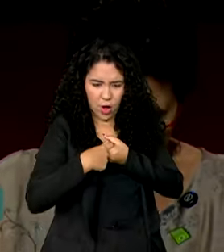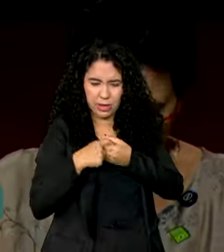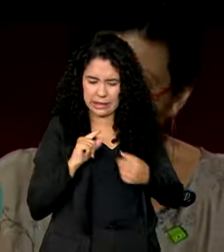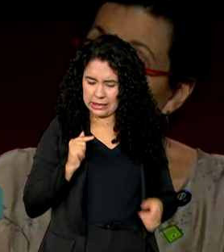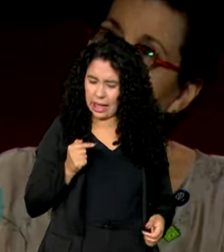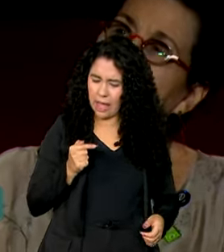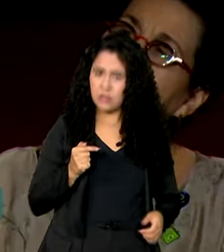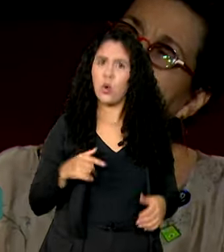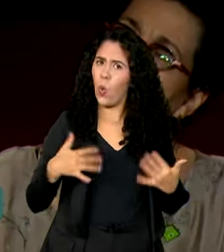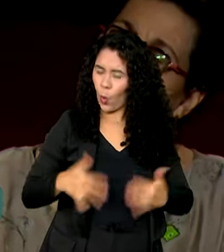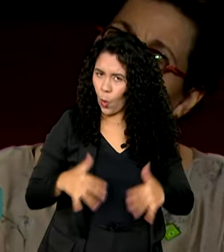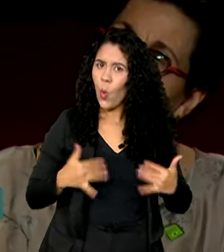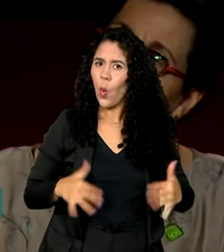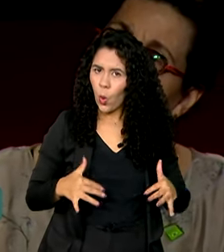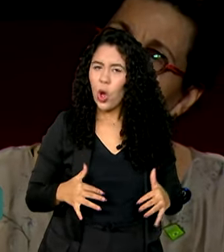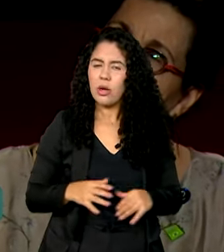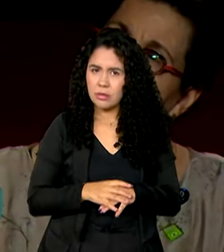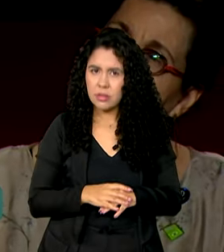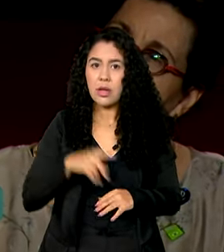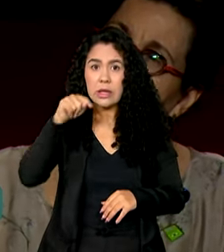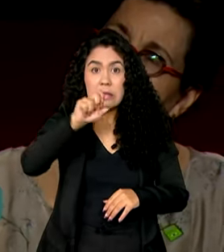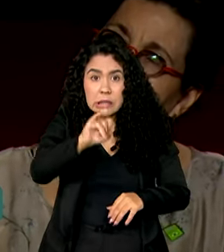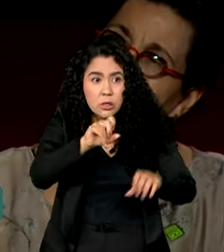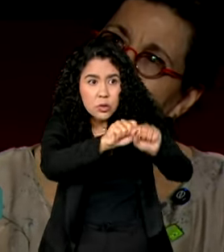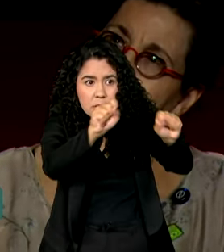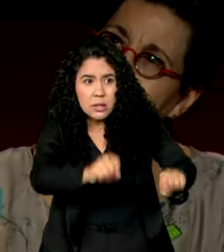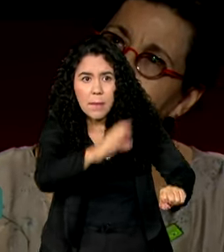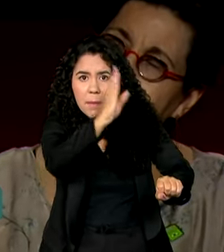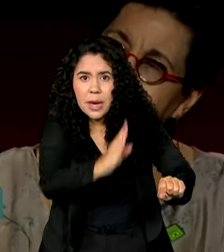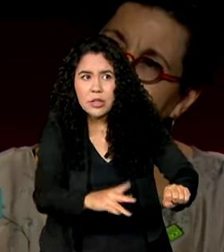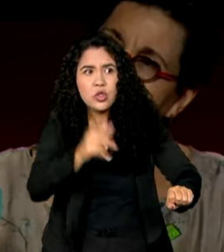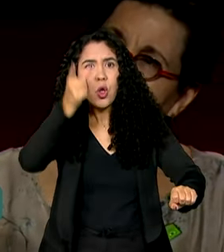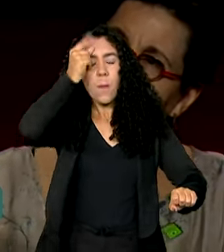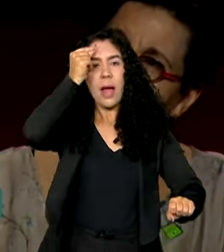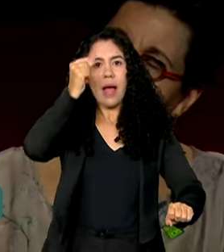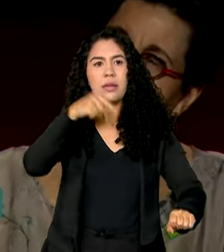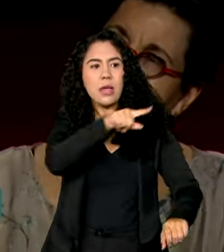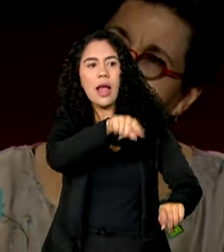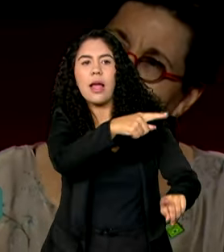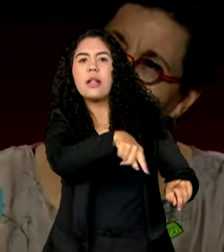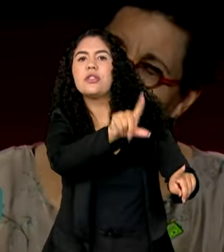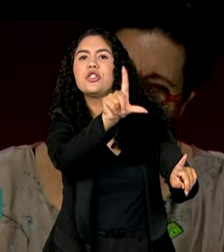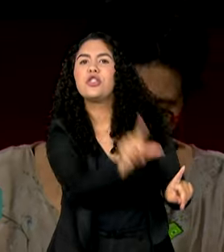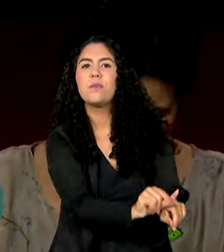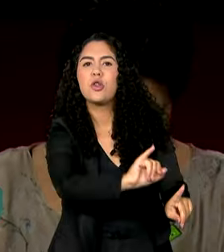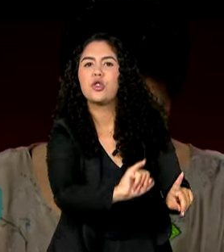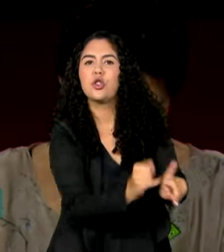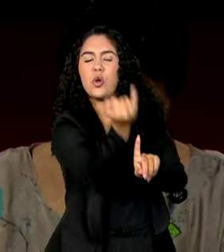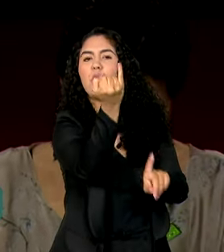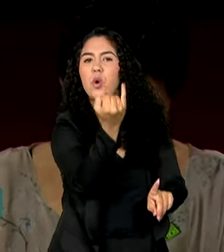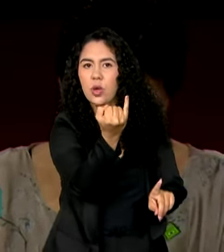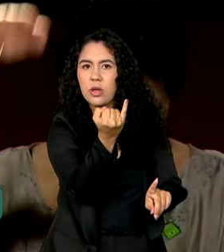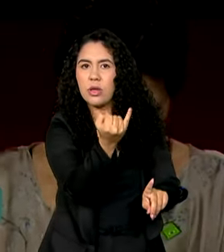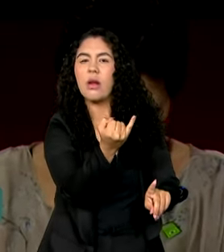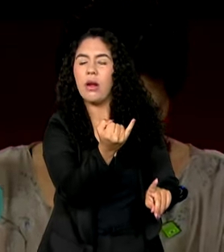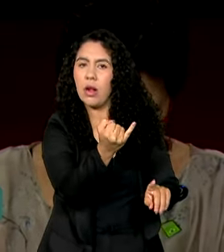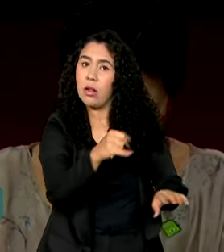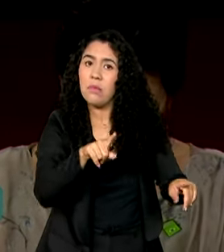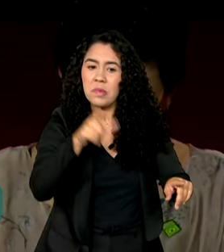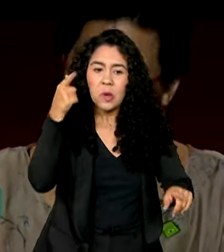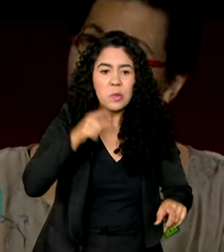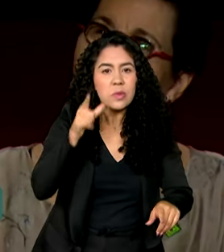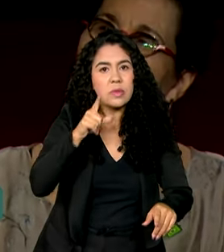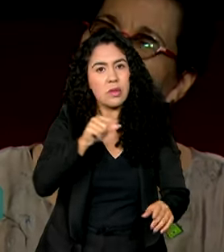eu acho que se o sistema financeiro brasileiro soubesse disso, ele baixava o juro para não receber a dívida e